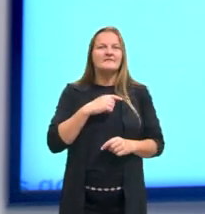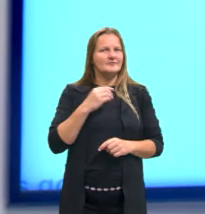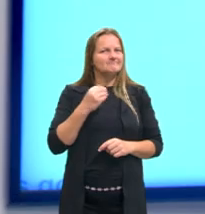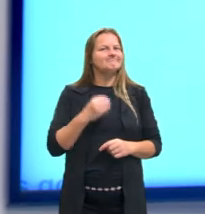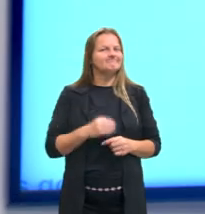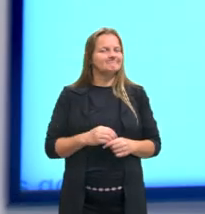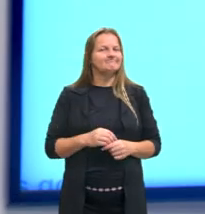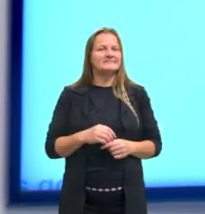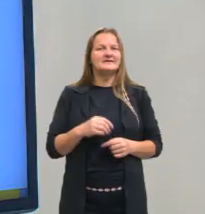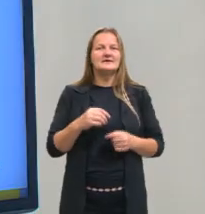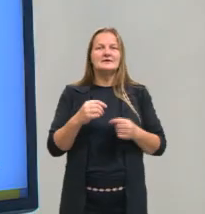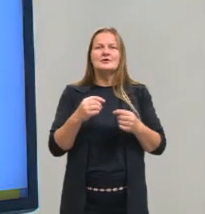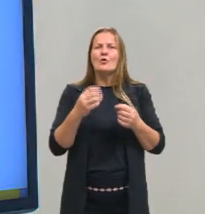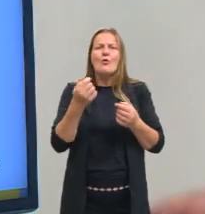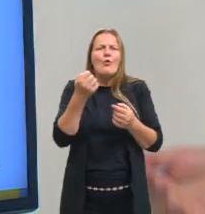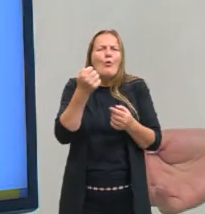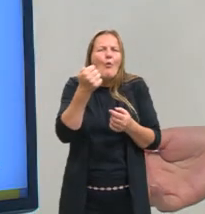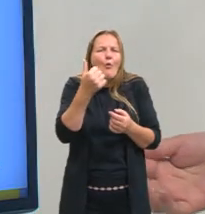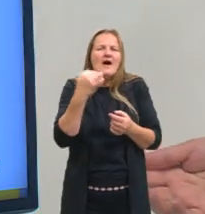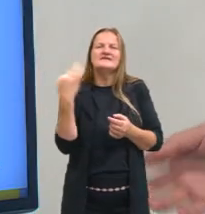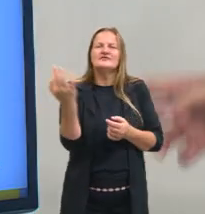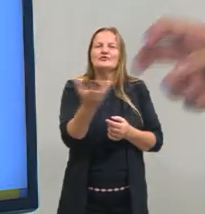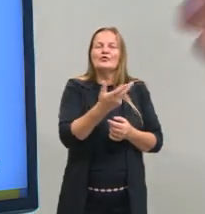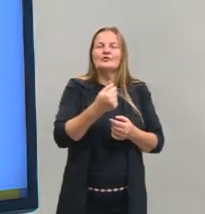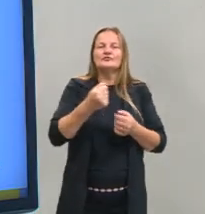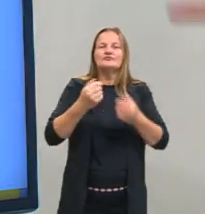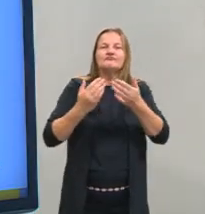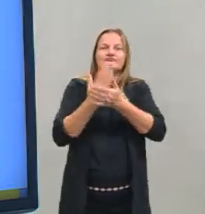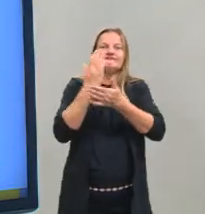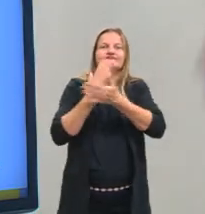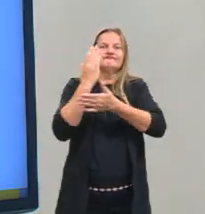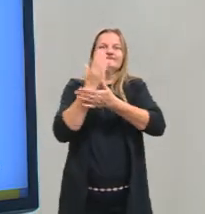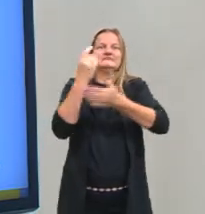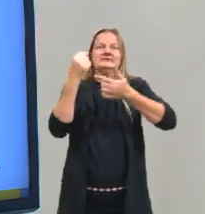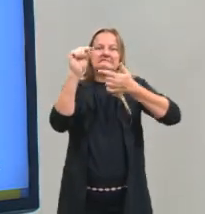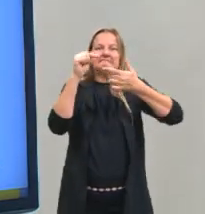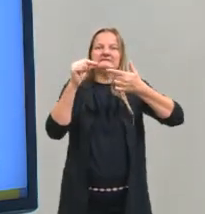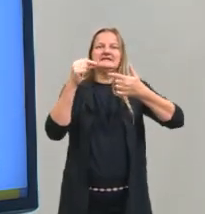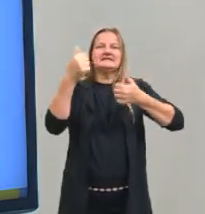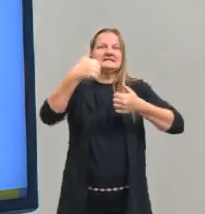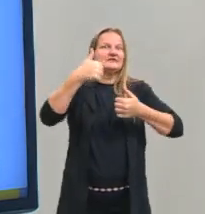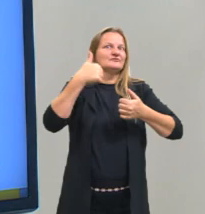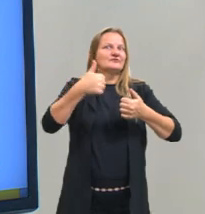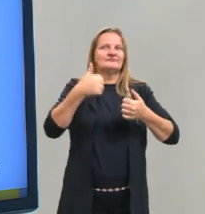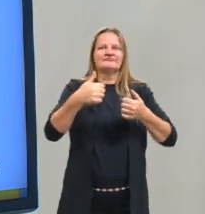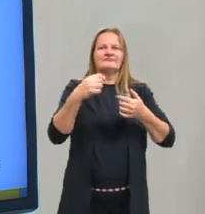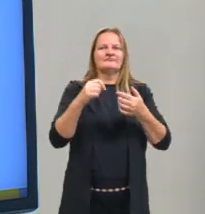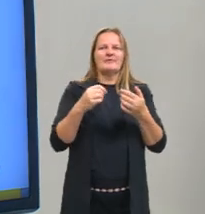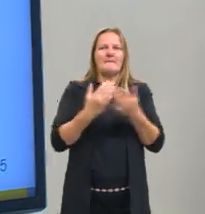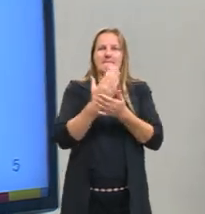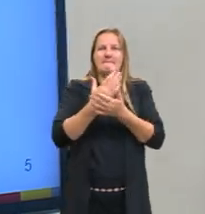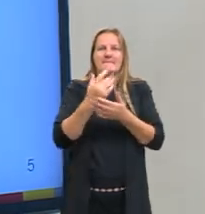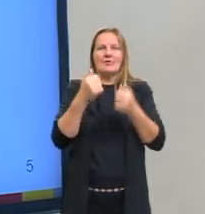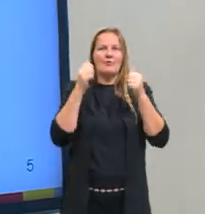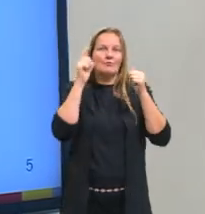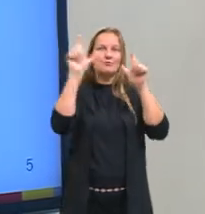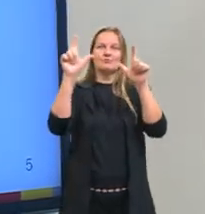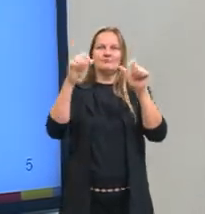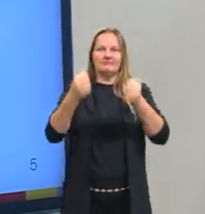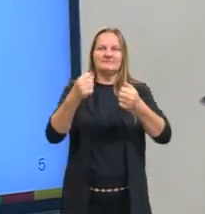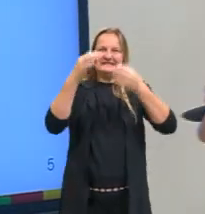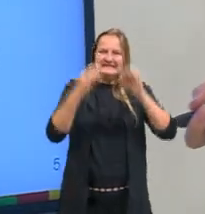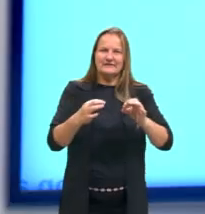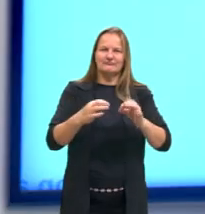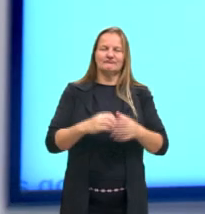uma taxa de acerto muito alta. Então, ele é considerado fácil para o Enem. O que eu quero dizer? Vocês têm